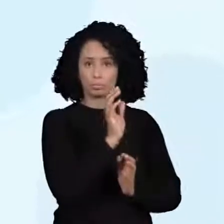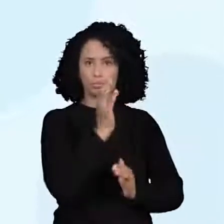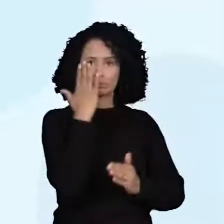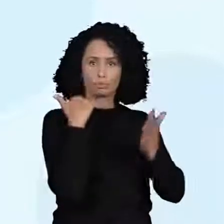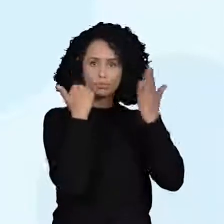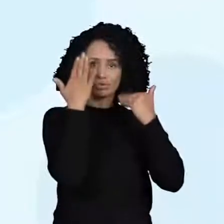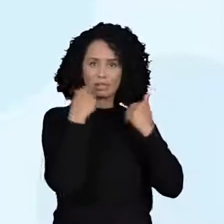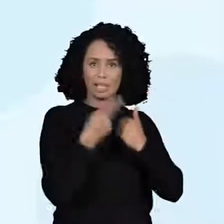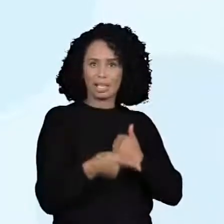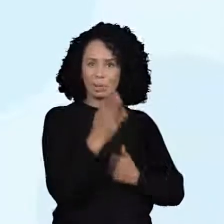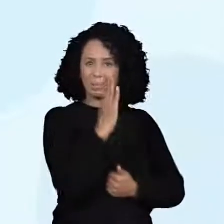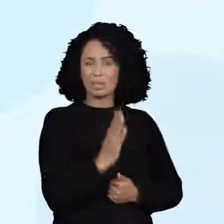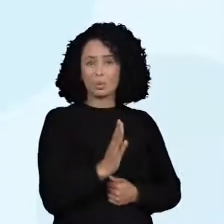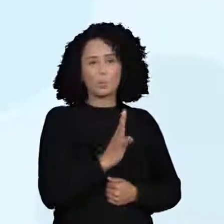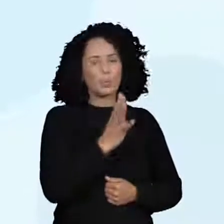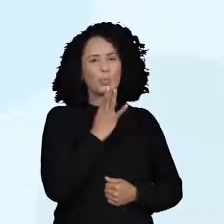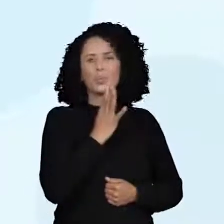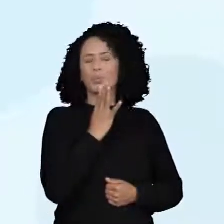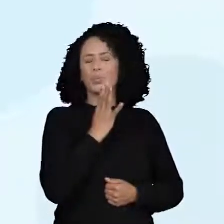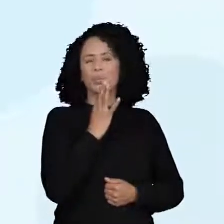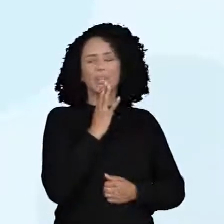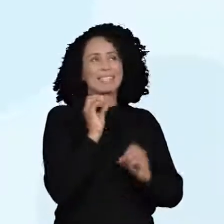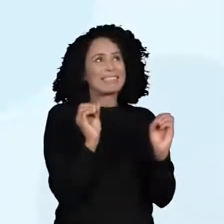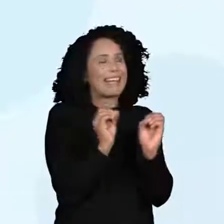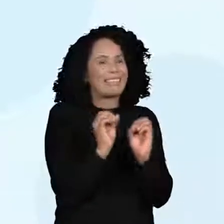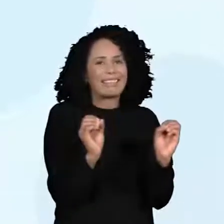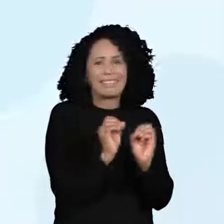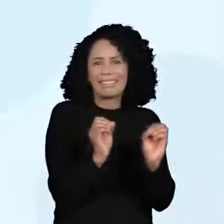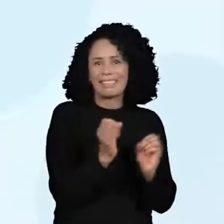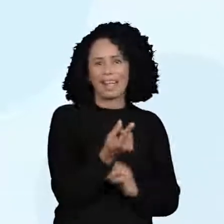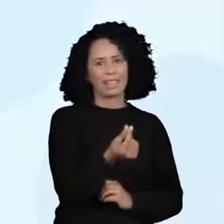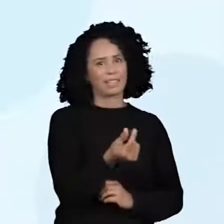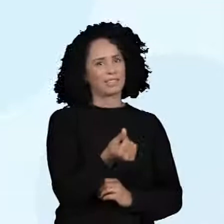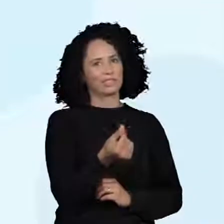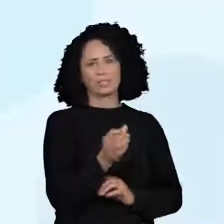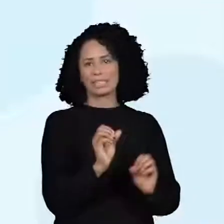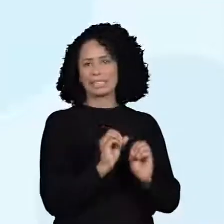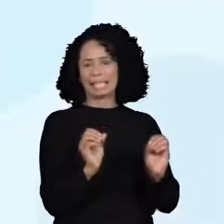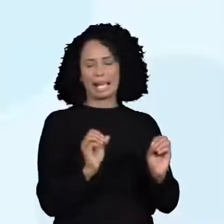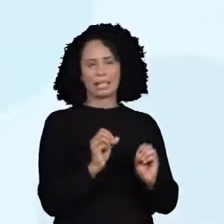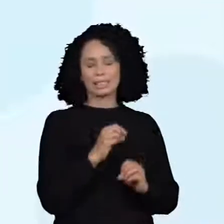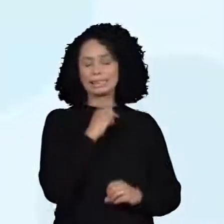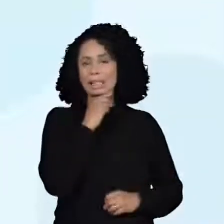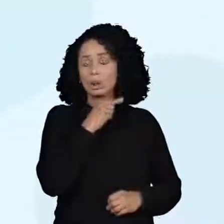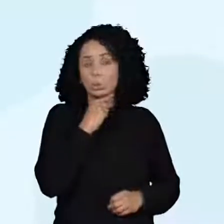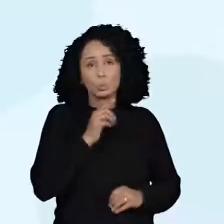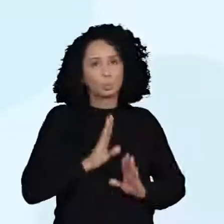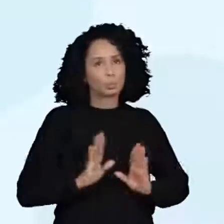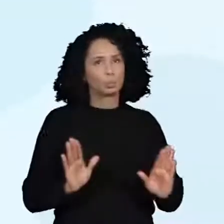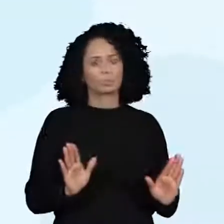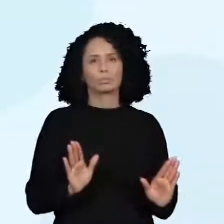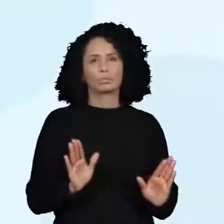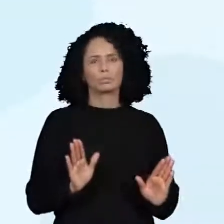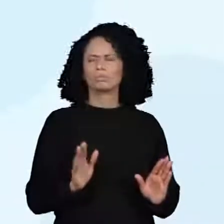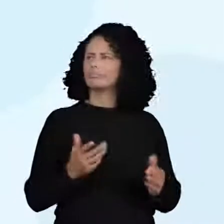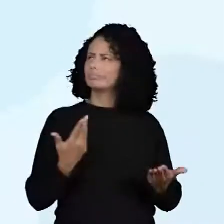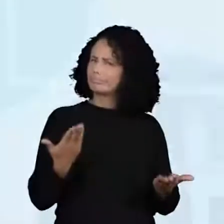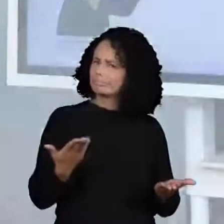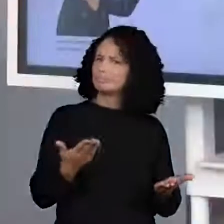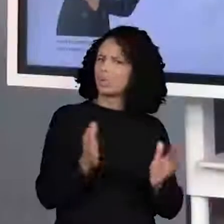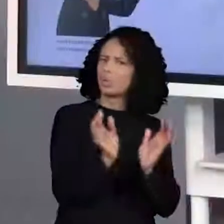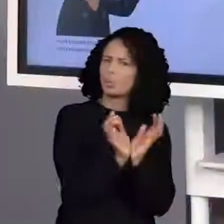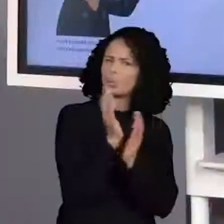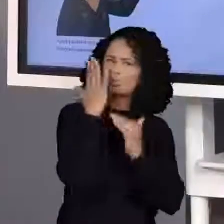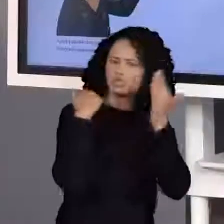conheciam qualquer forma de moeda. Muito bem. Então, se os indígenas não